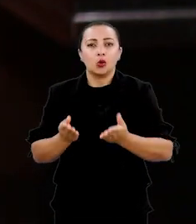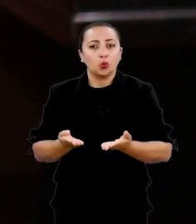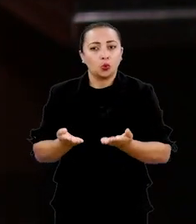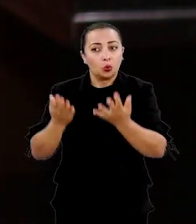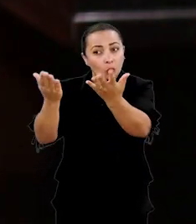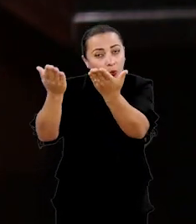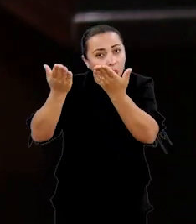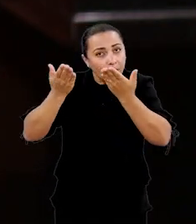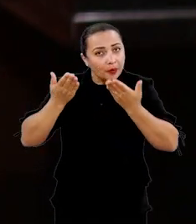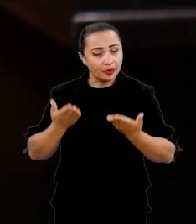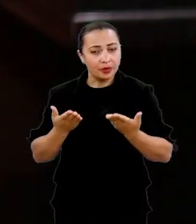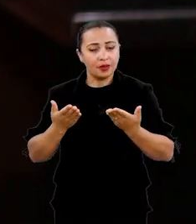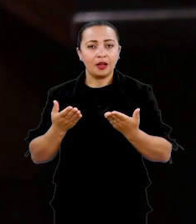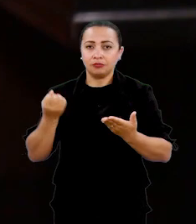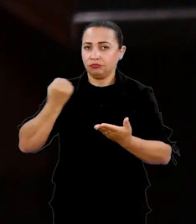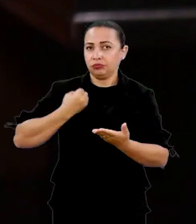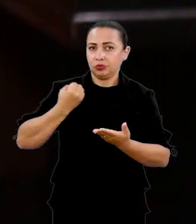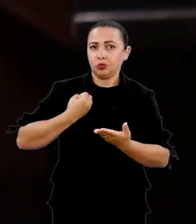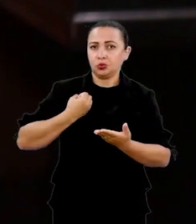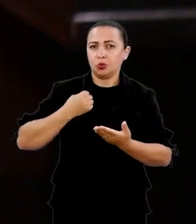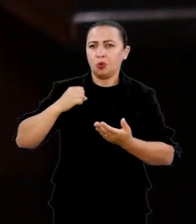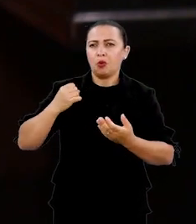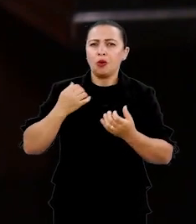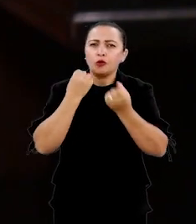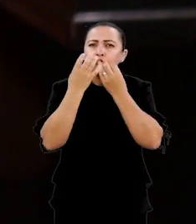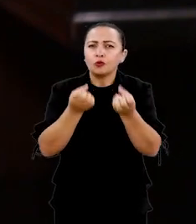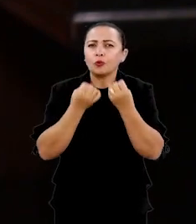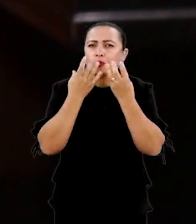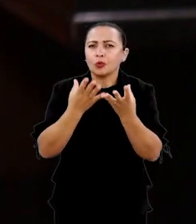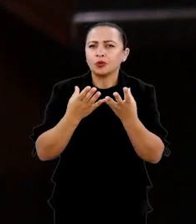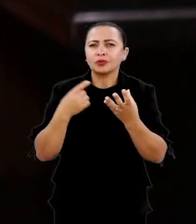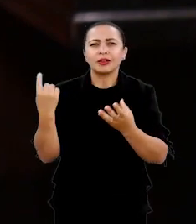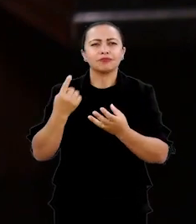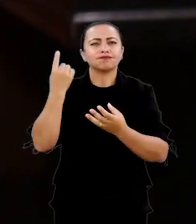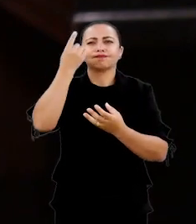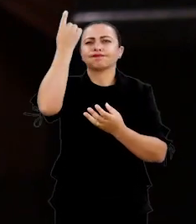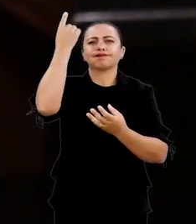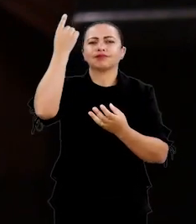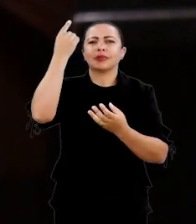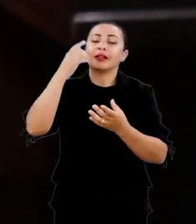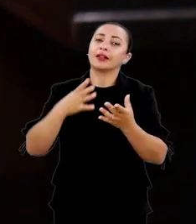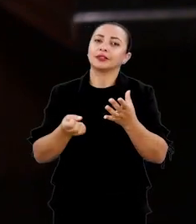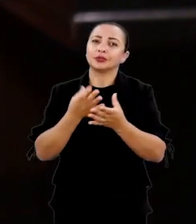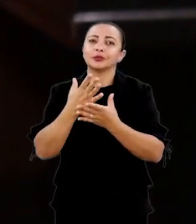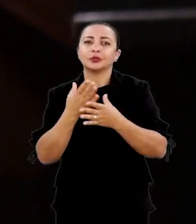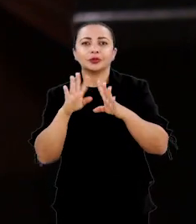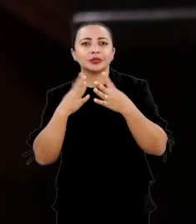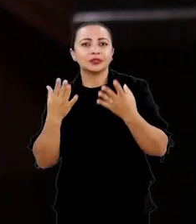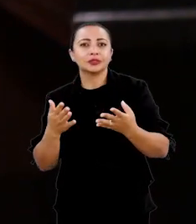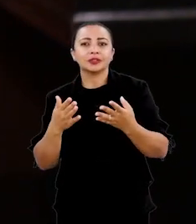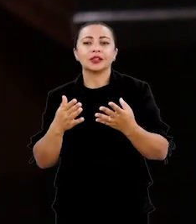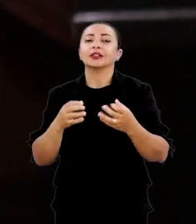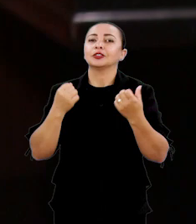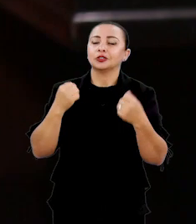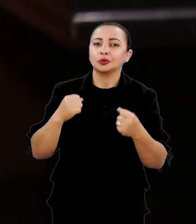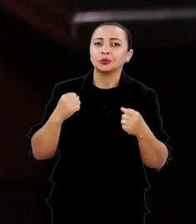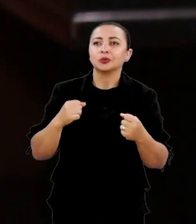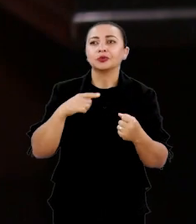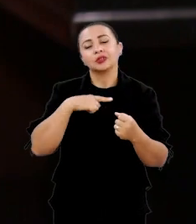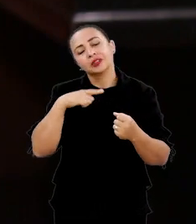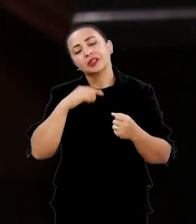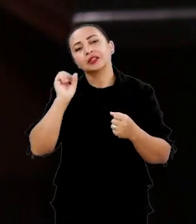nos fornecer esse número imenso de informações veio portanto a